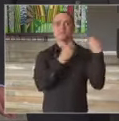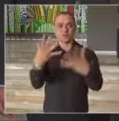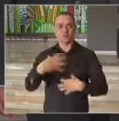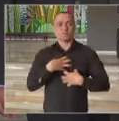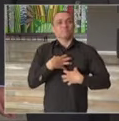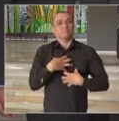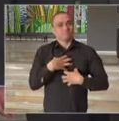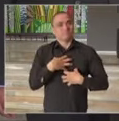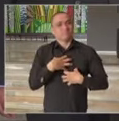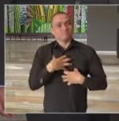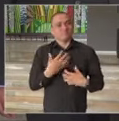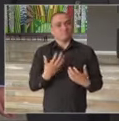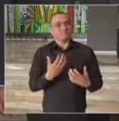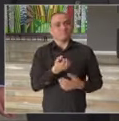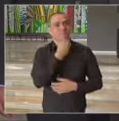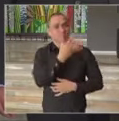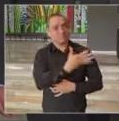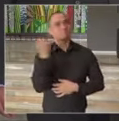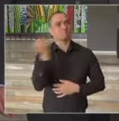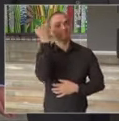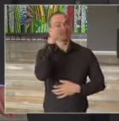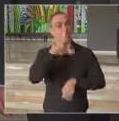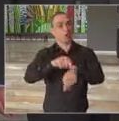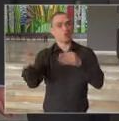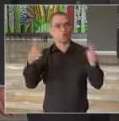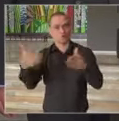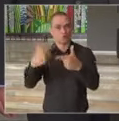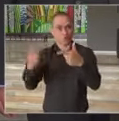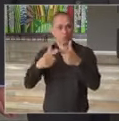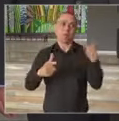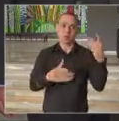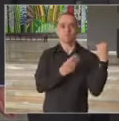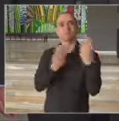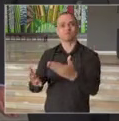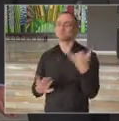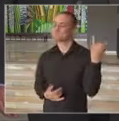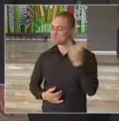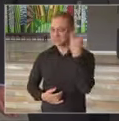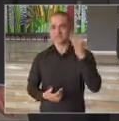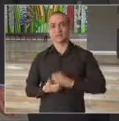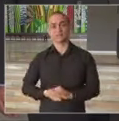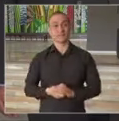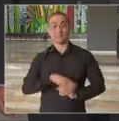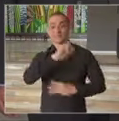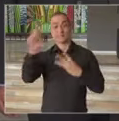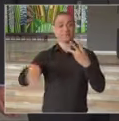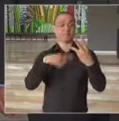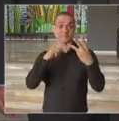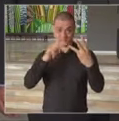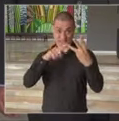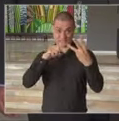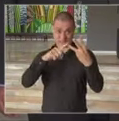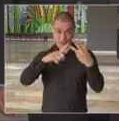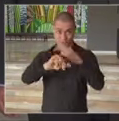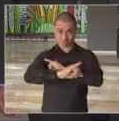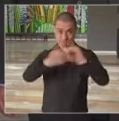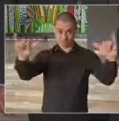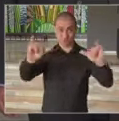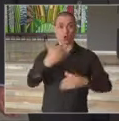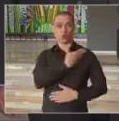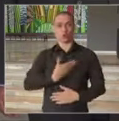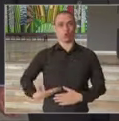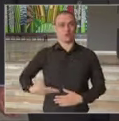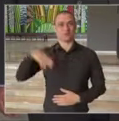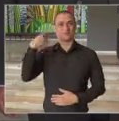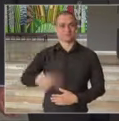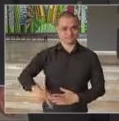relevante em momentos como esse que estamos vivendo. E, finalmente, o terceiro anúncio, o governo do